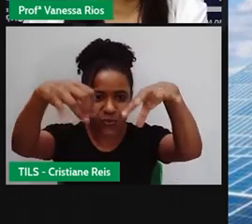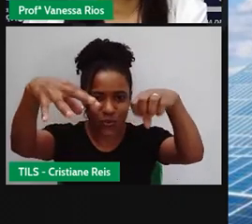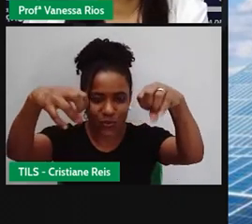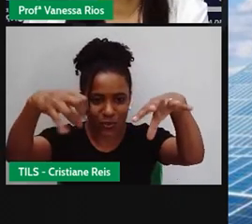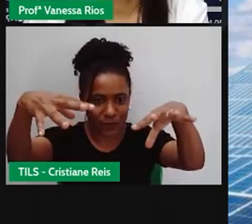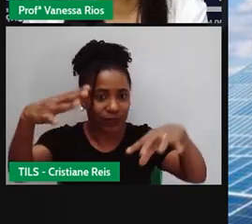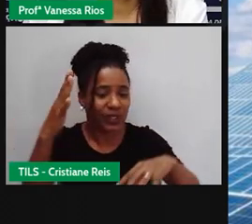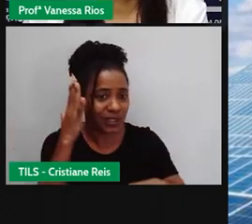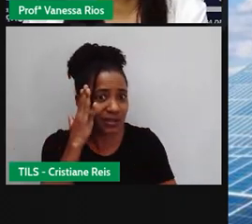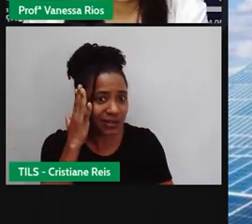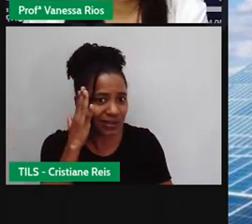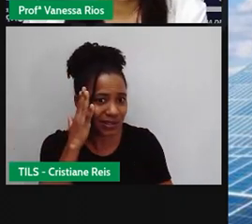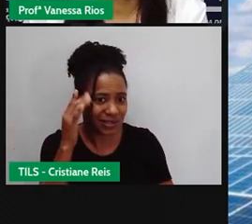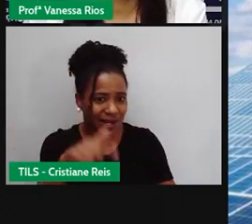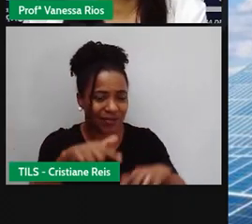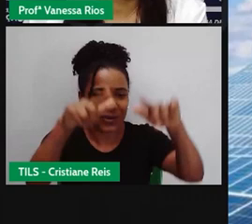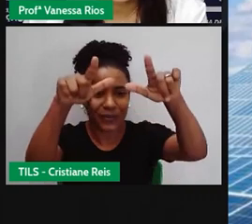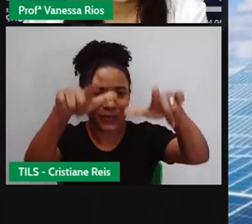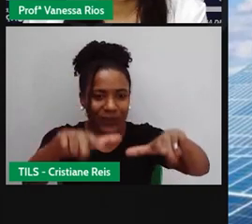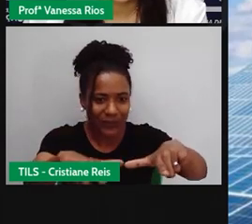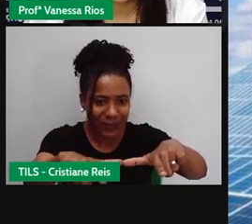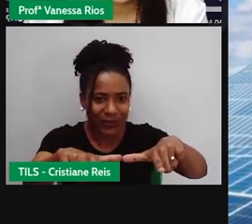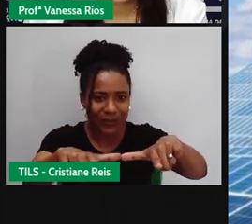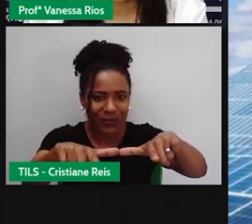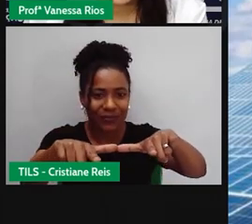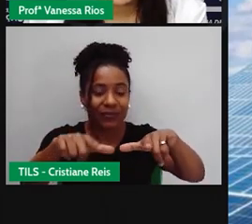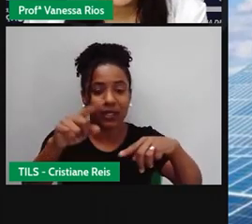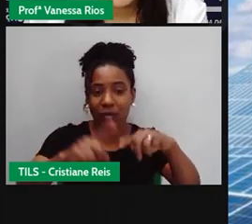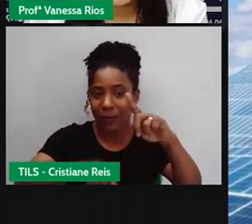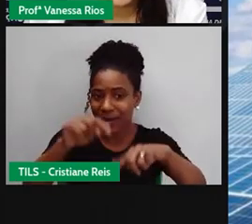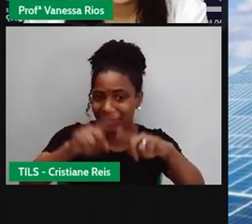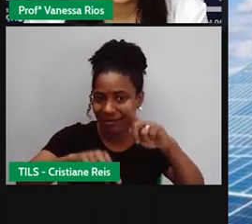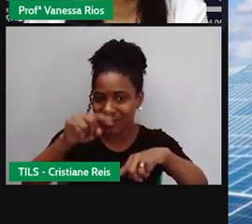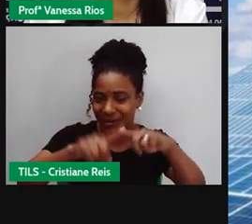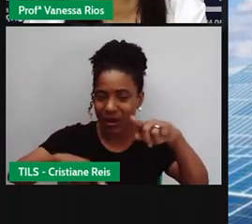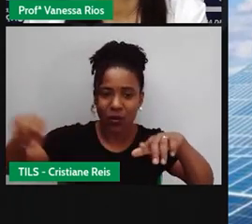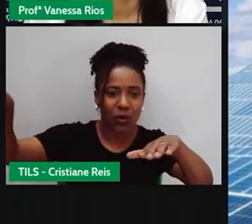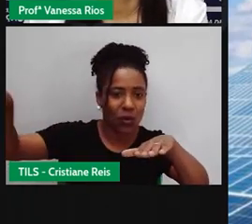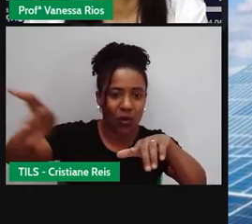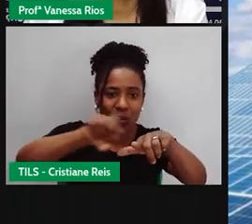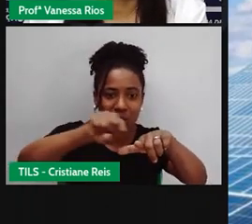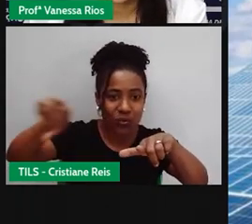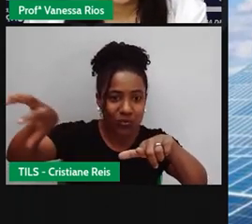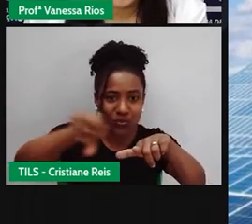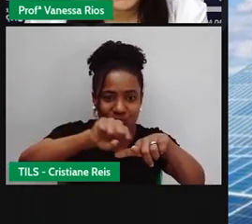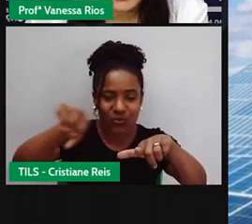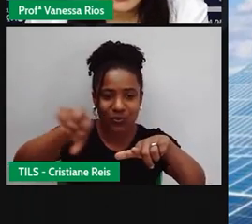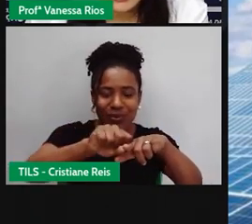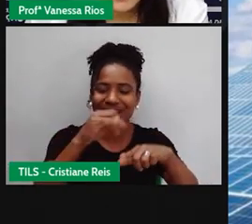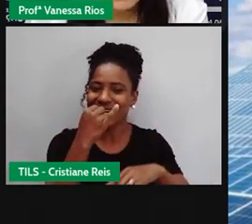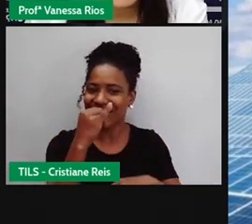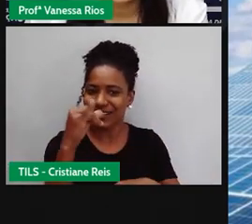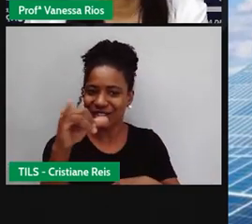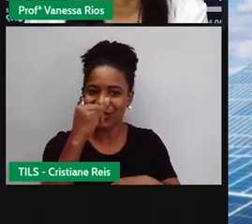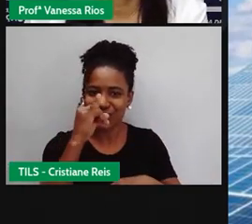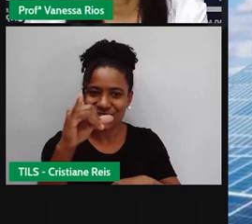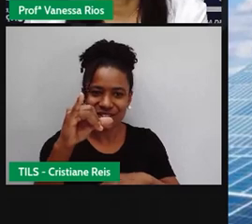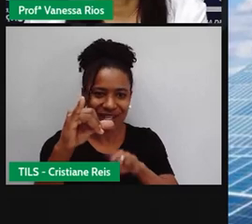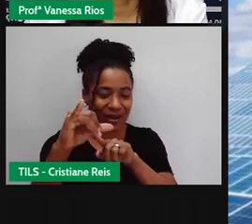placa e esse tipo de material é utilizado para a captação da energia que o sol oferece?